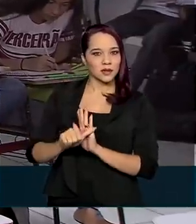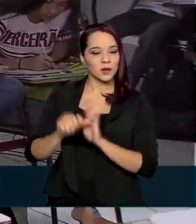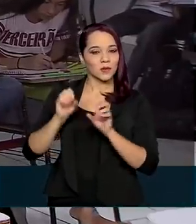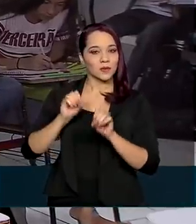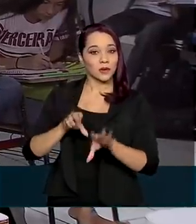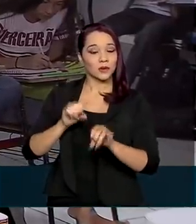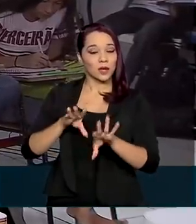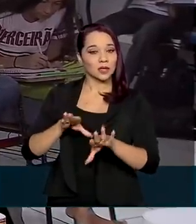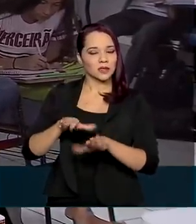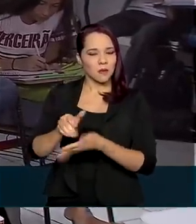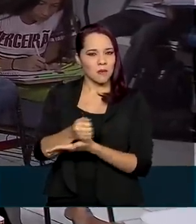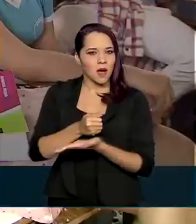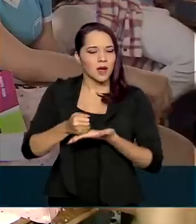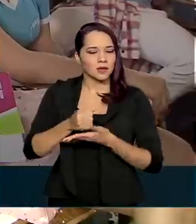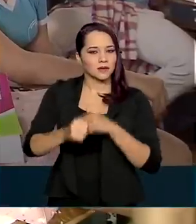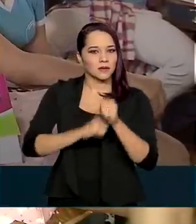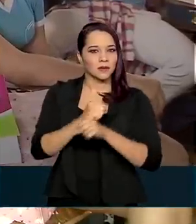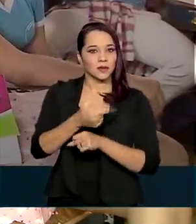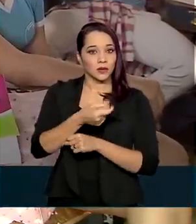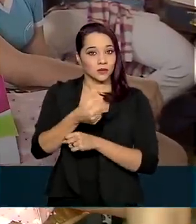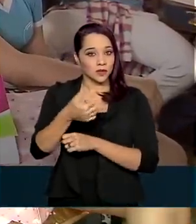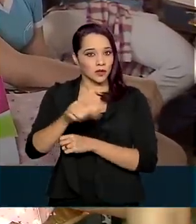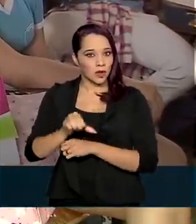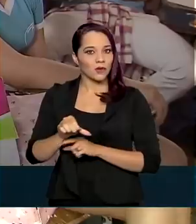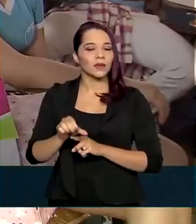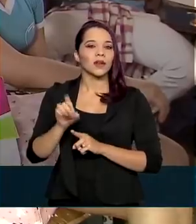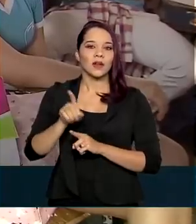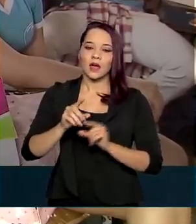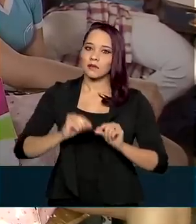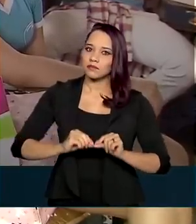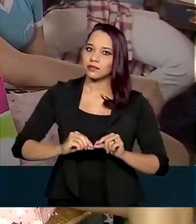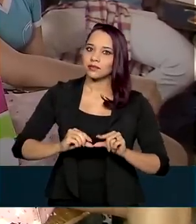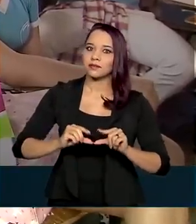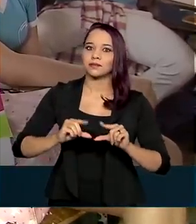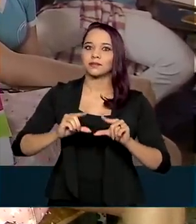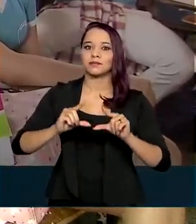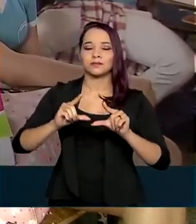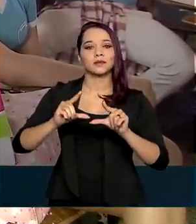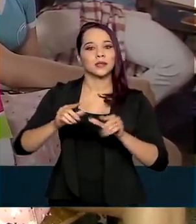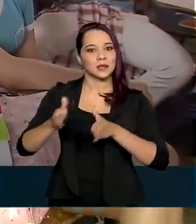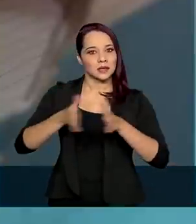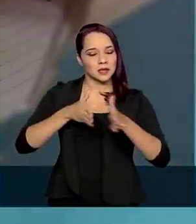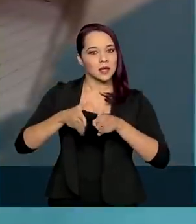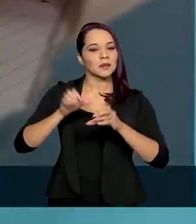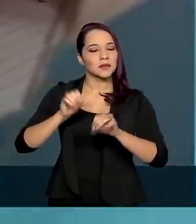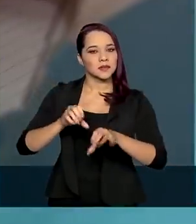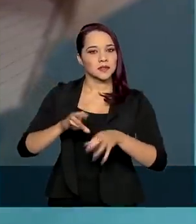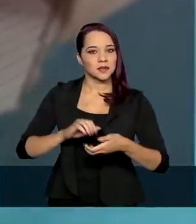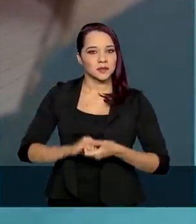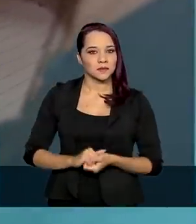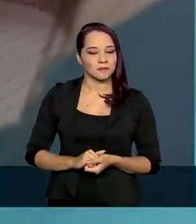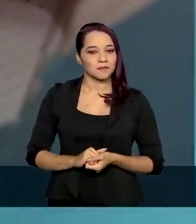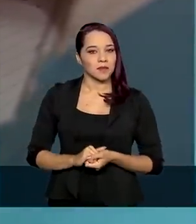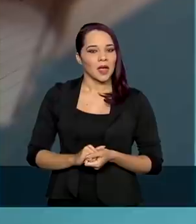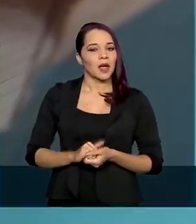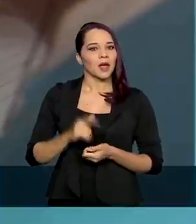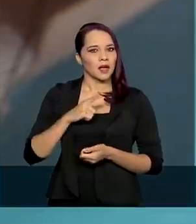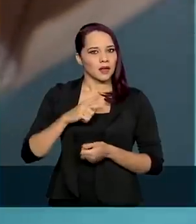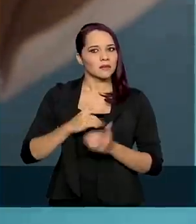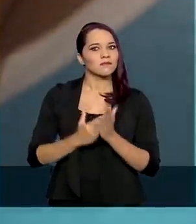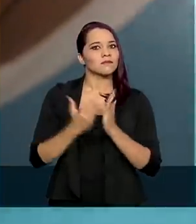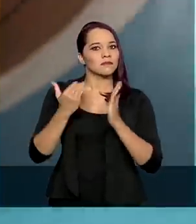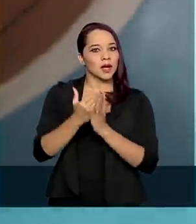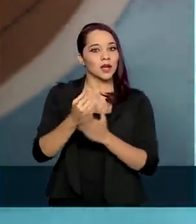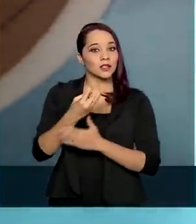educação básica de 2019 foi o que subiu mais entre as etapas de ensino. A média passou de